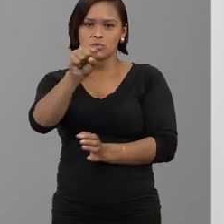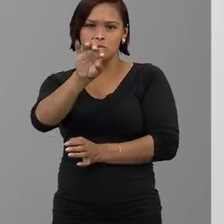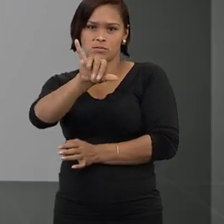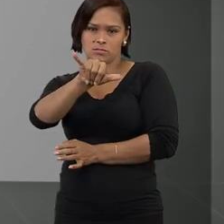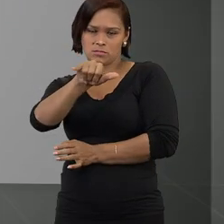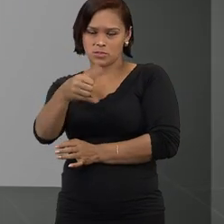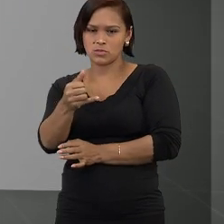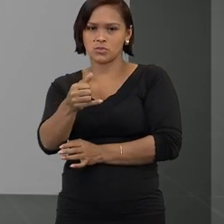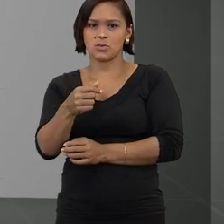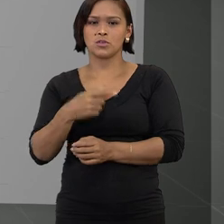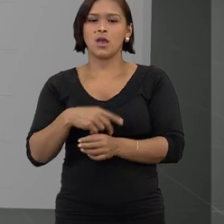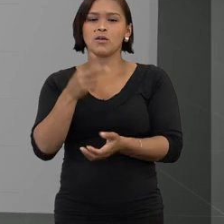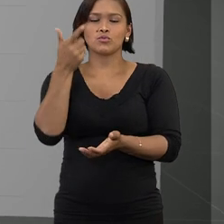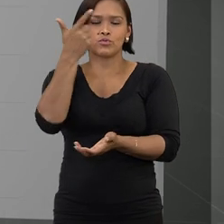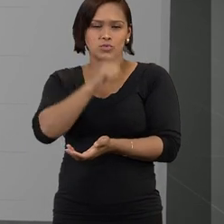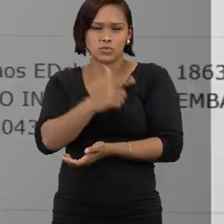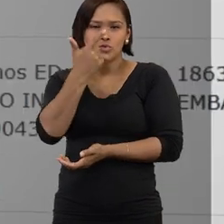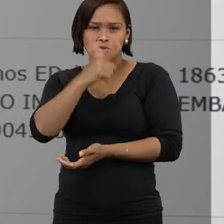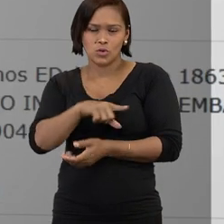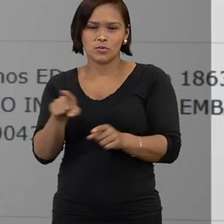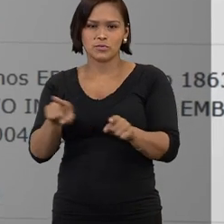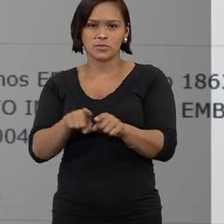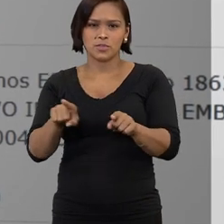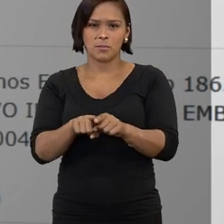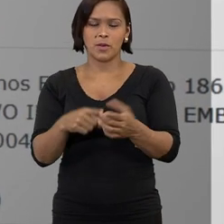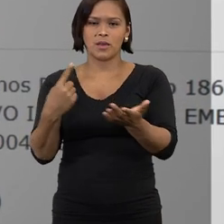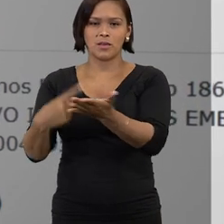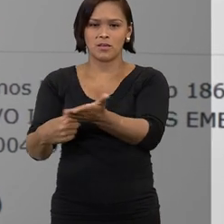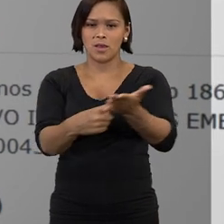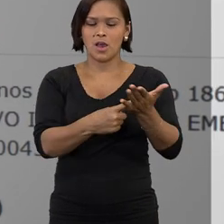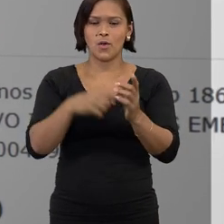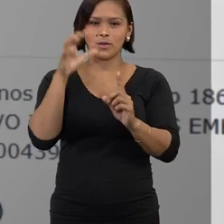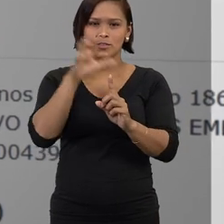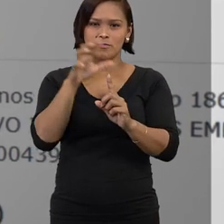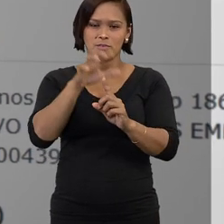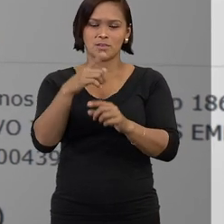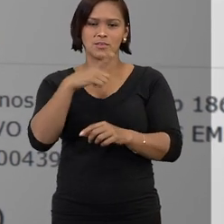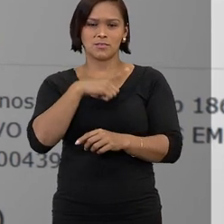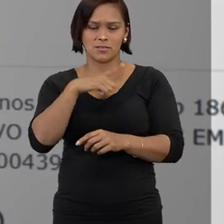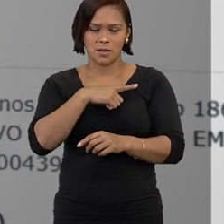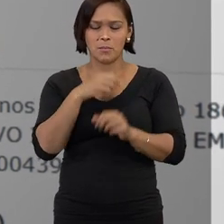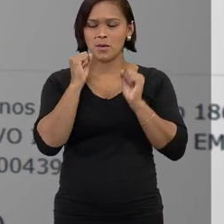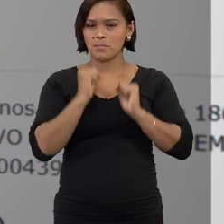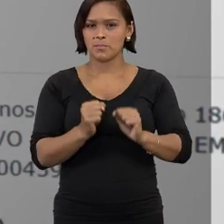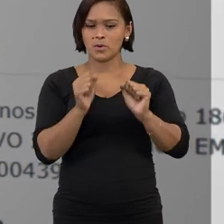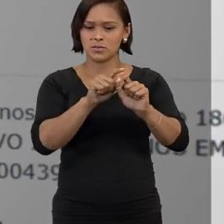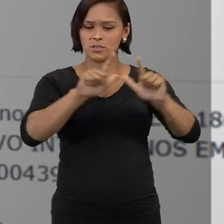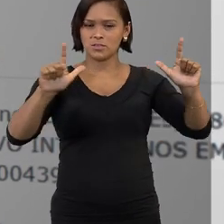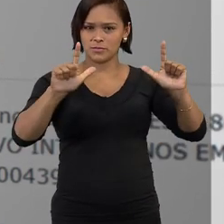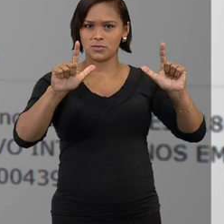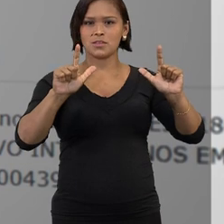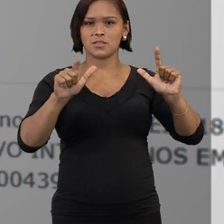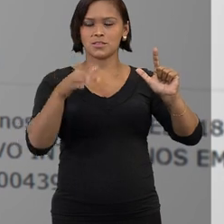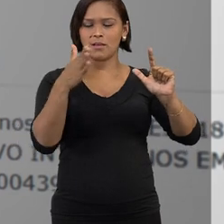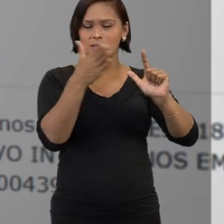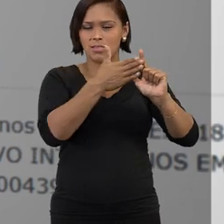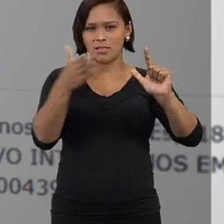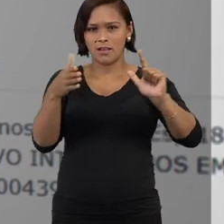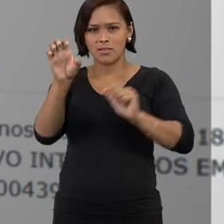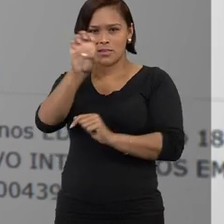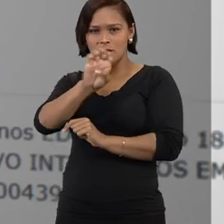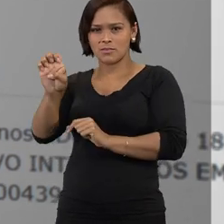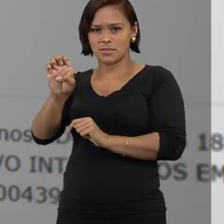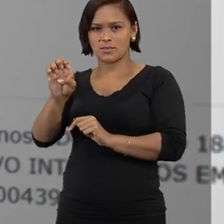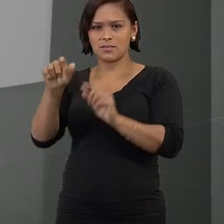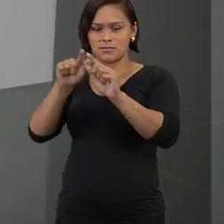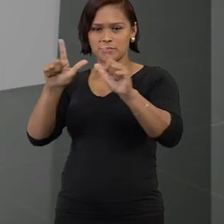STJ. Os repetitivos, IACs e acórdons de afetação disponíveis também podem ser visualizados na lateral